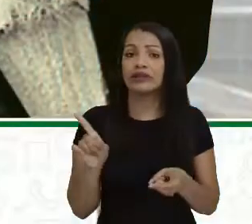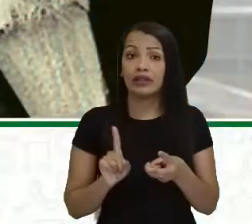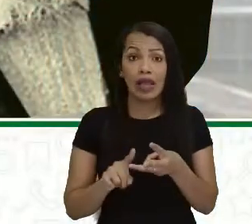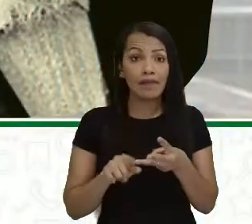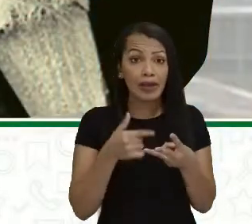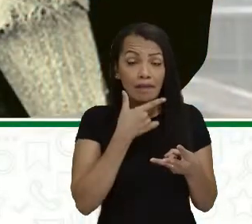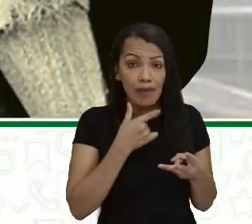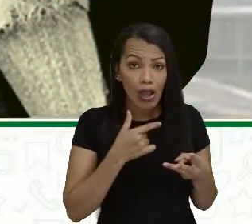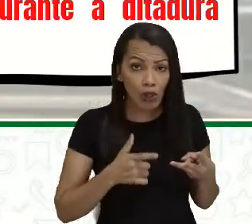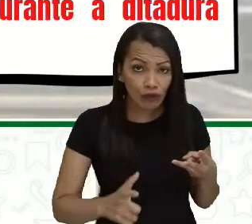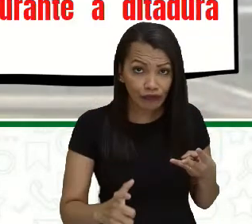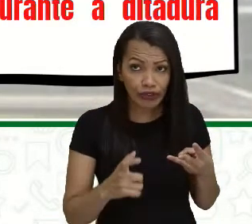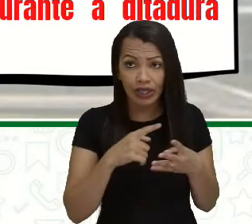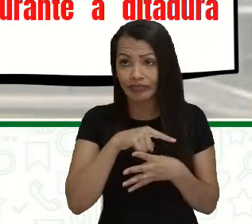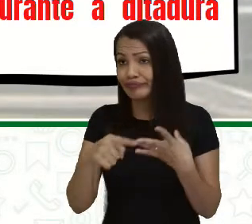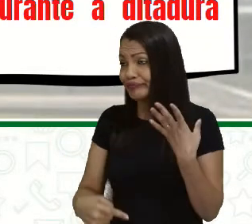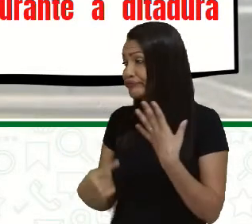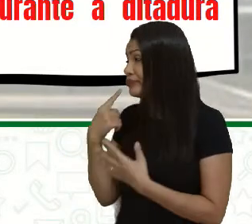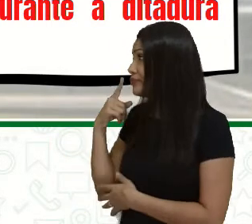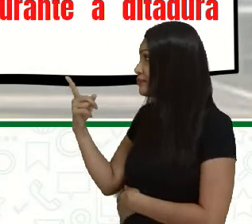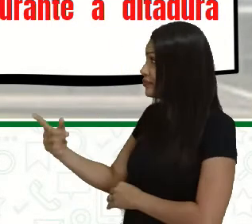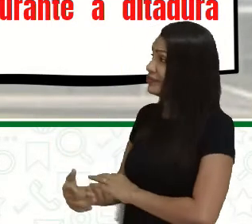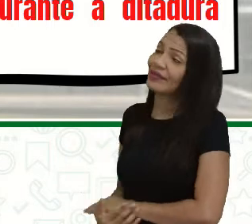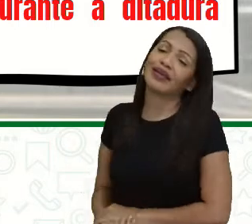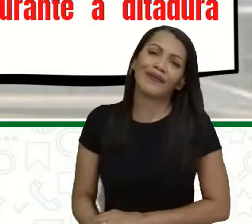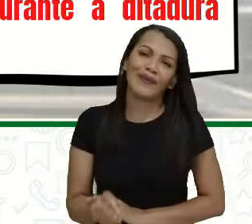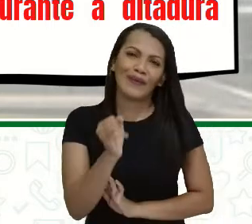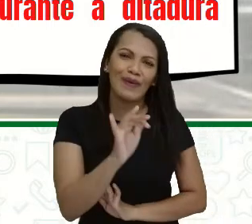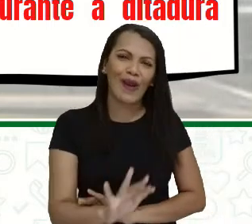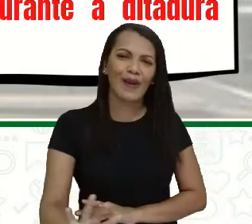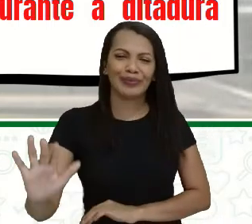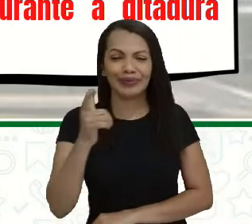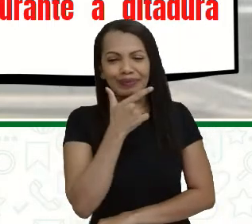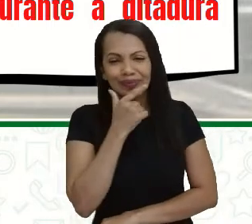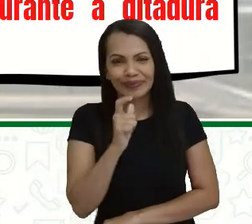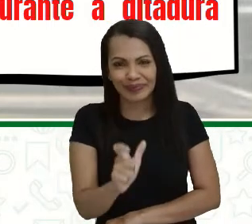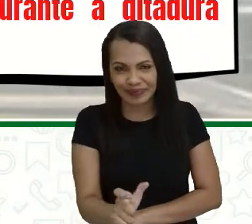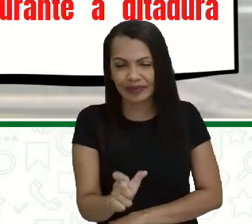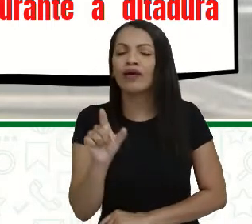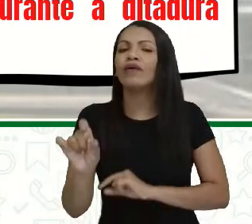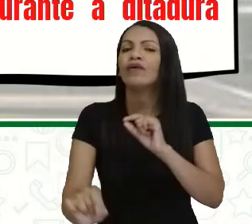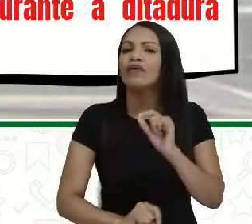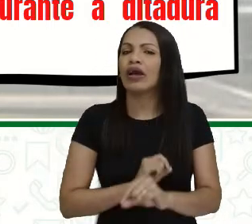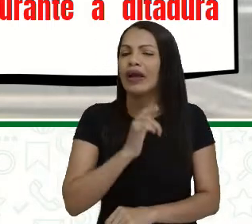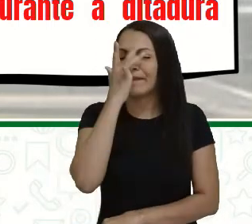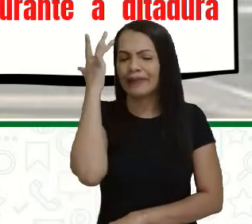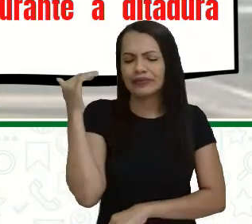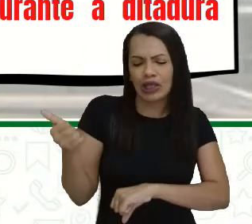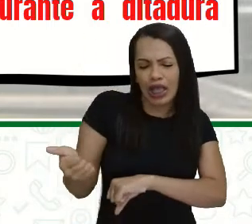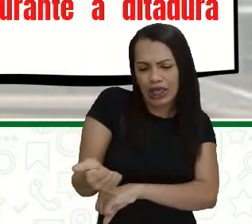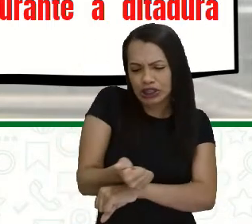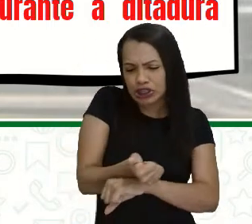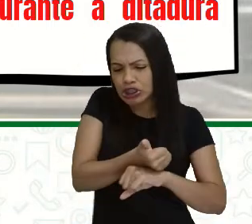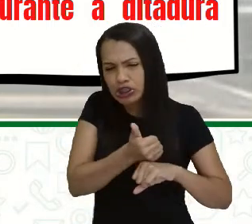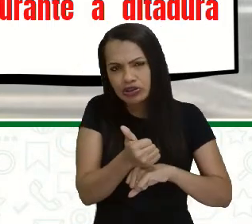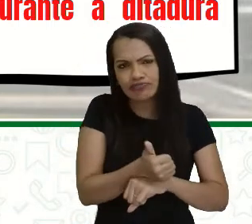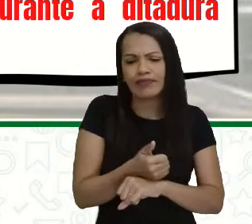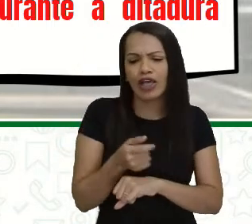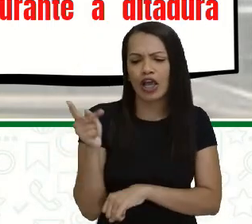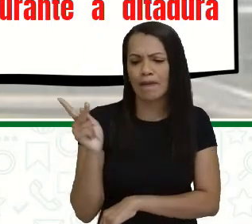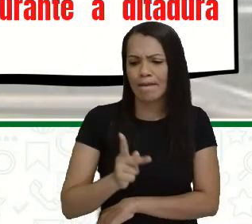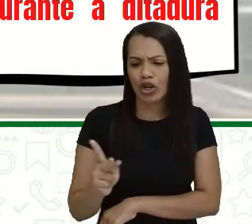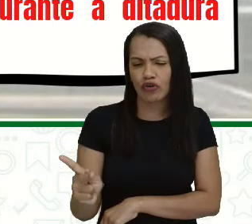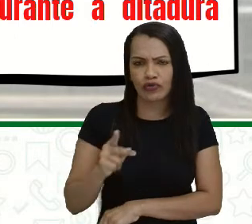certo? O Paulo Freire, ele foi um grande educador, né, na história aqui do